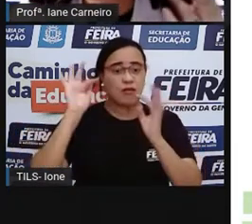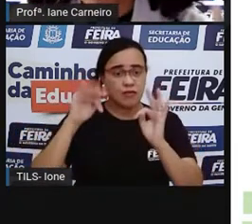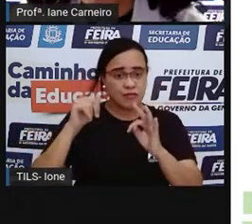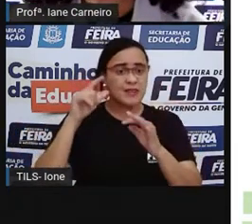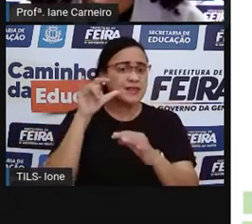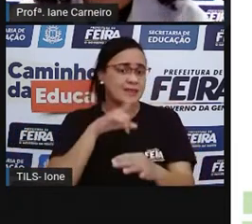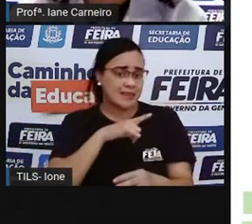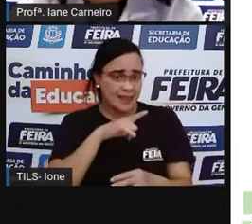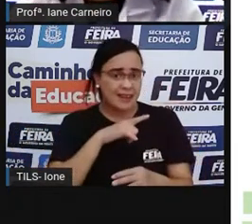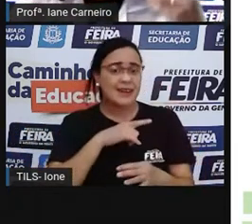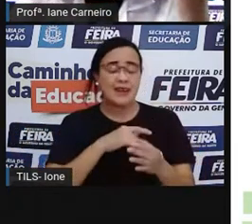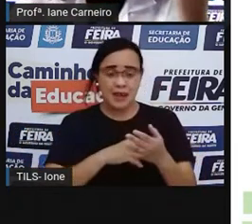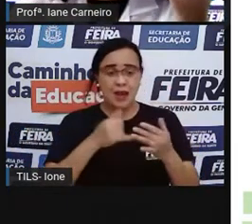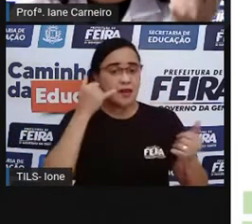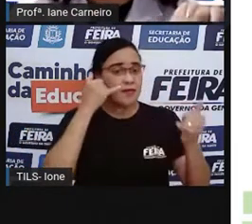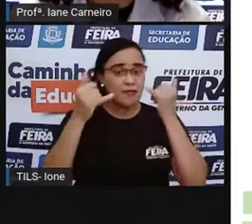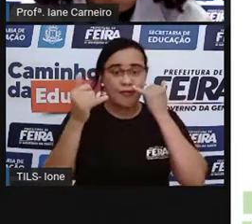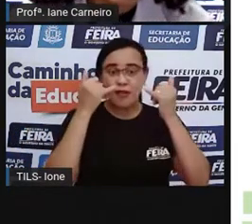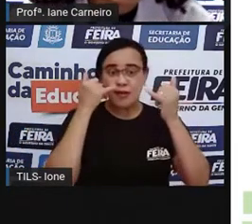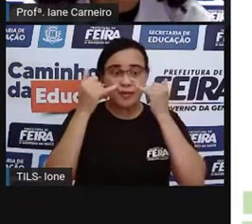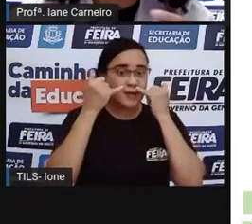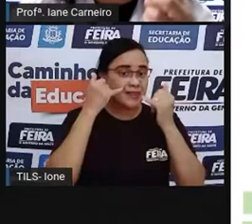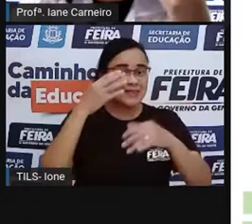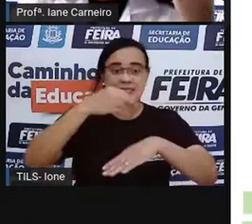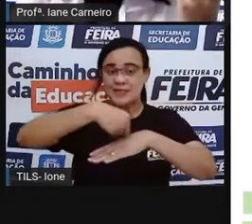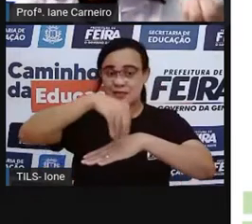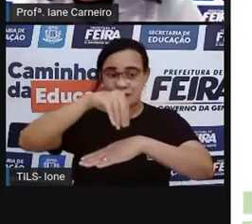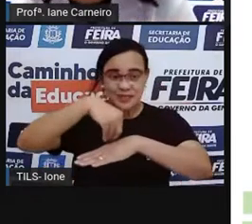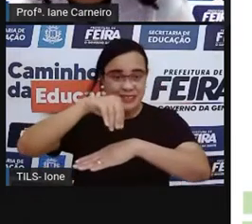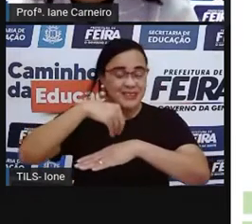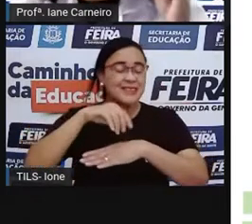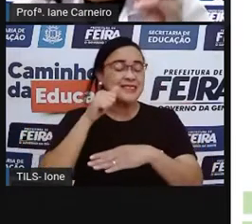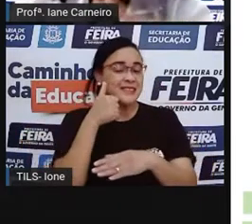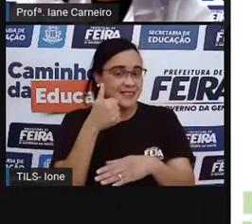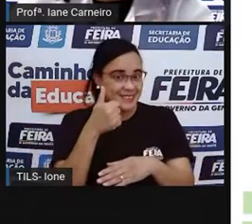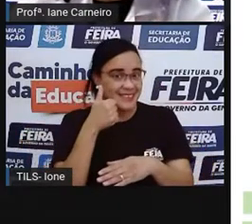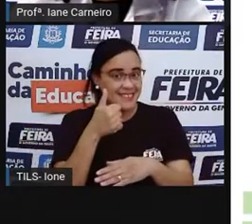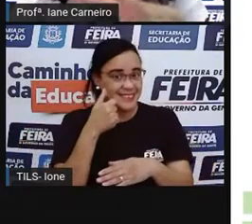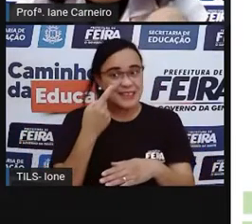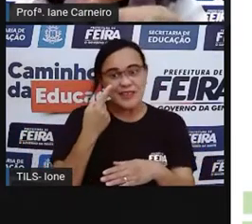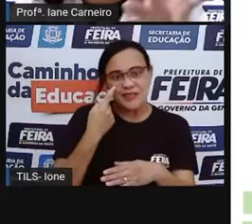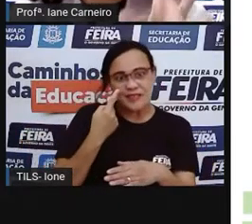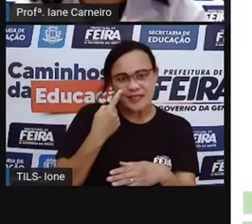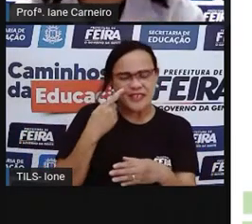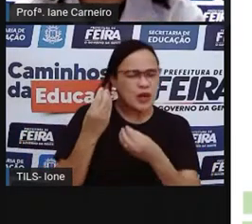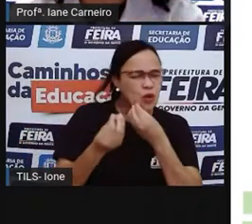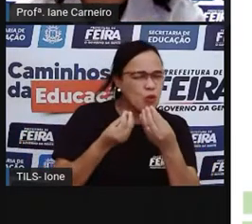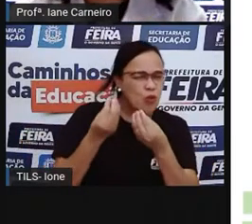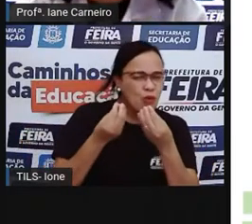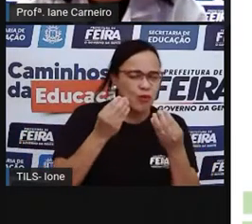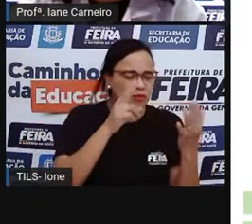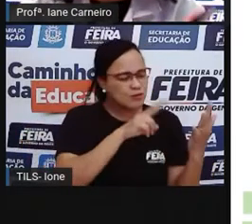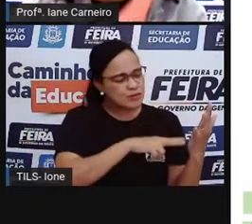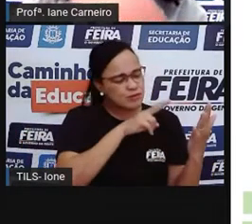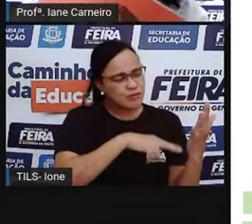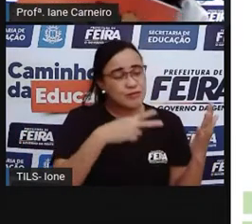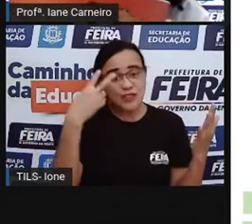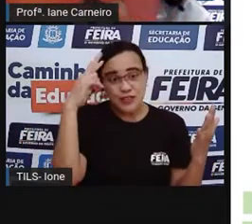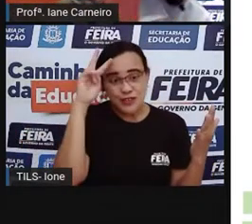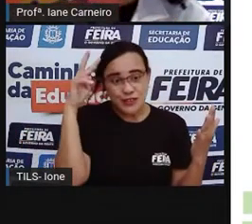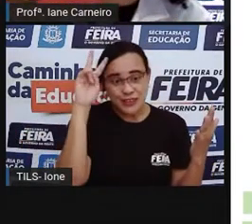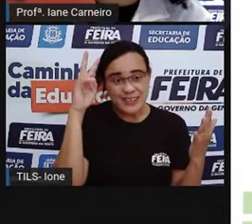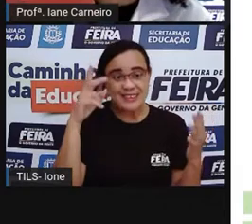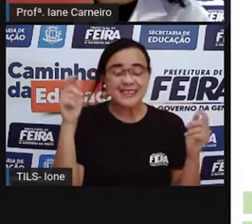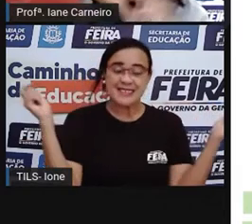geralmente tem alguma dica, alguma pista, né? Sobre o que se trata o livro. Eu vou ler aqui pra